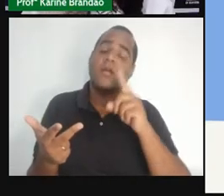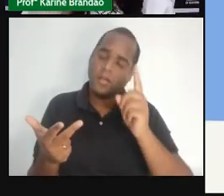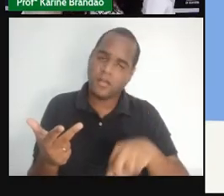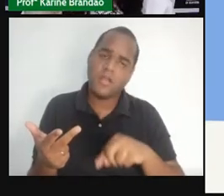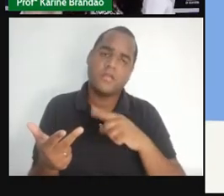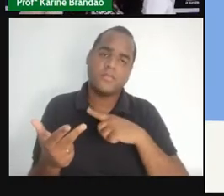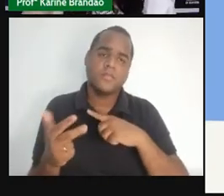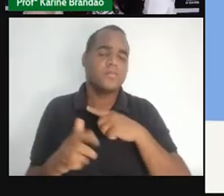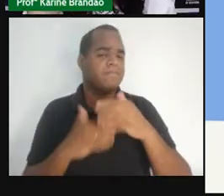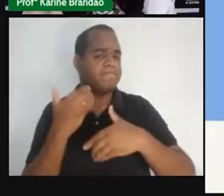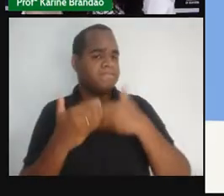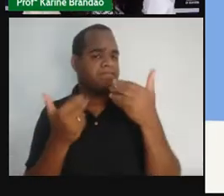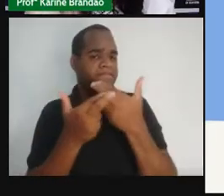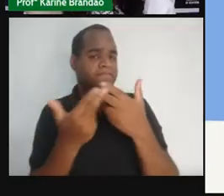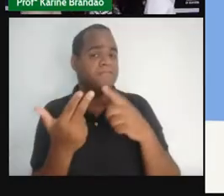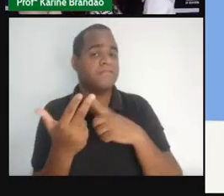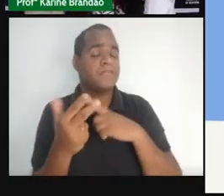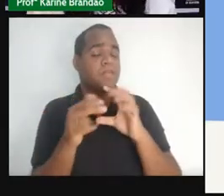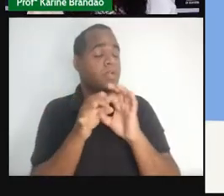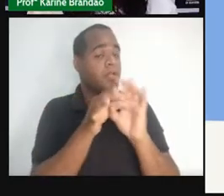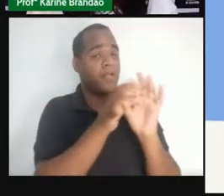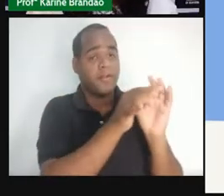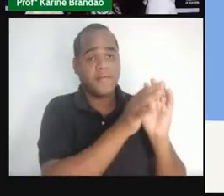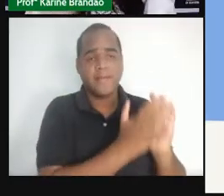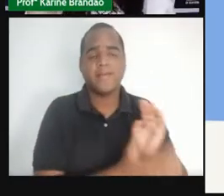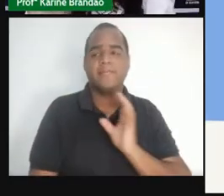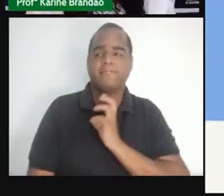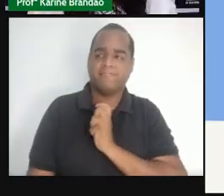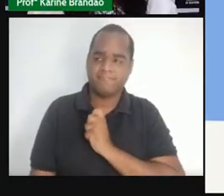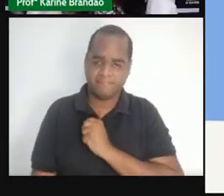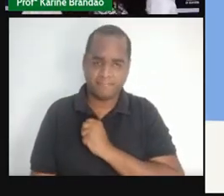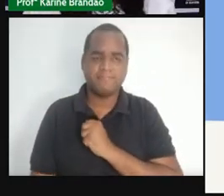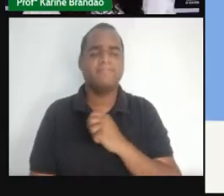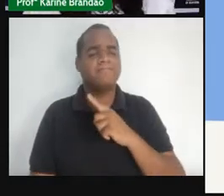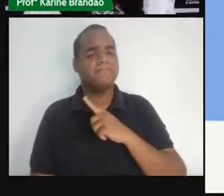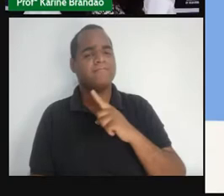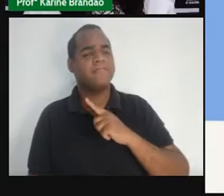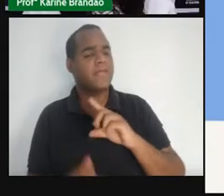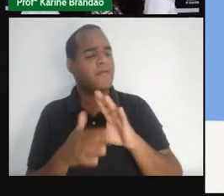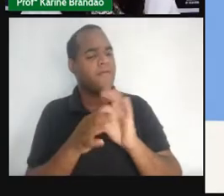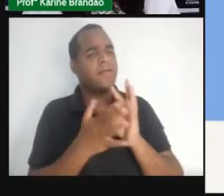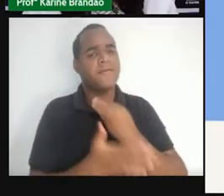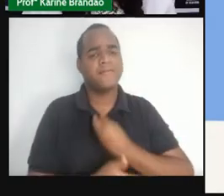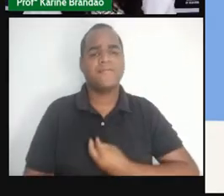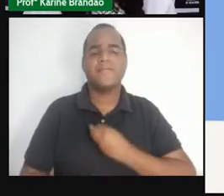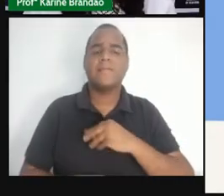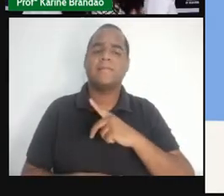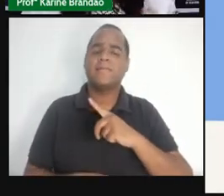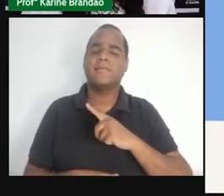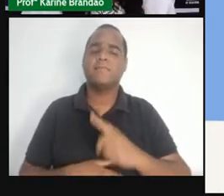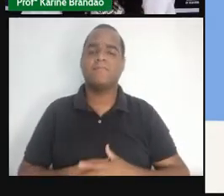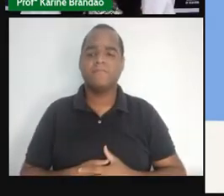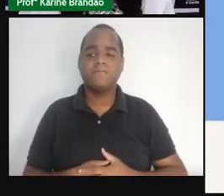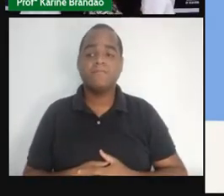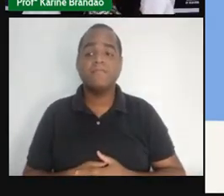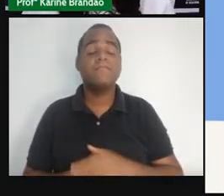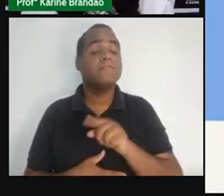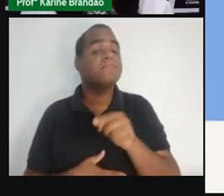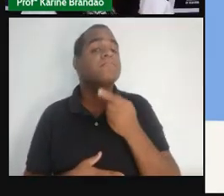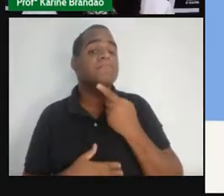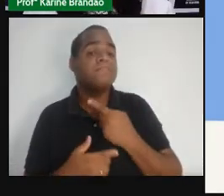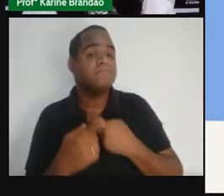proceder de ser livre pra amar, pra gozar e também pra viver. E esse proceder, ele requer